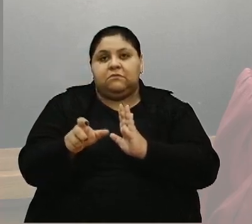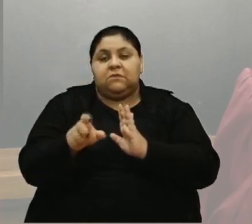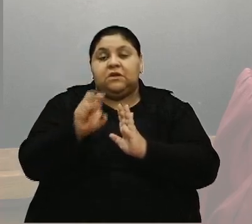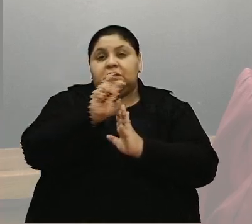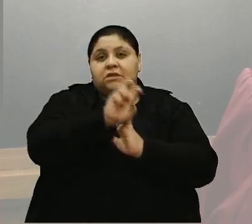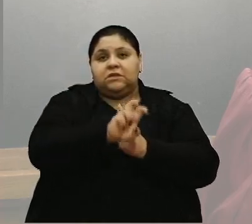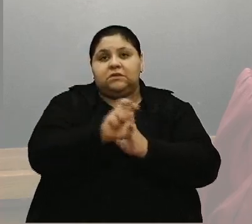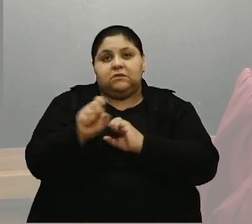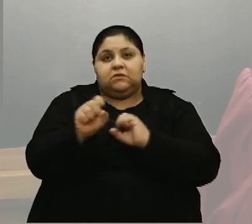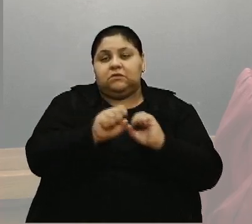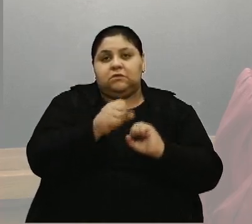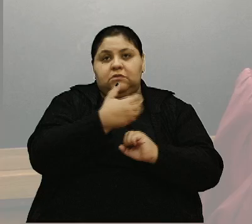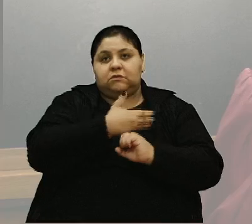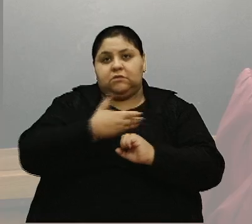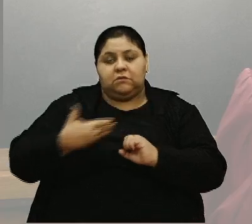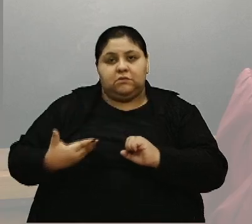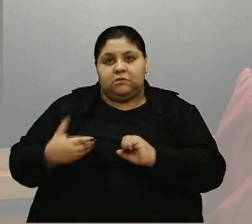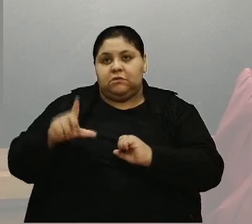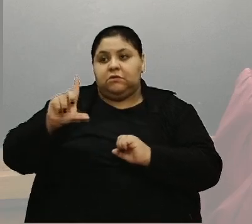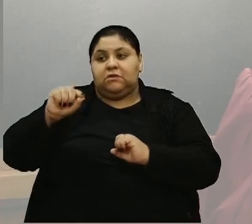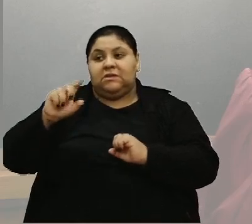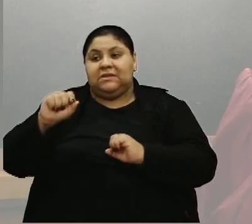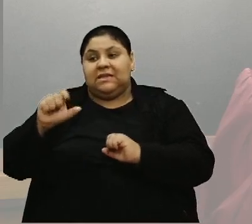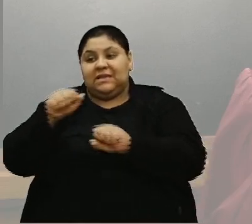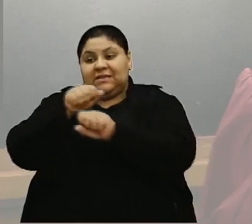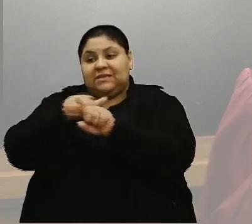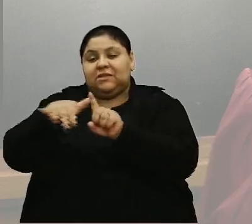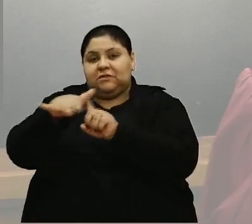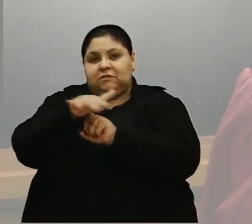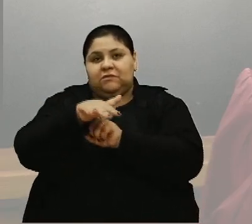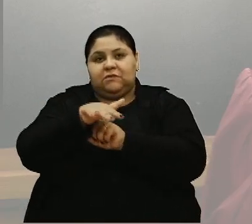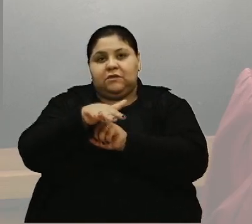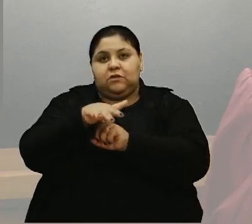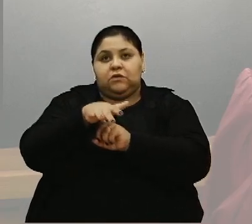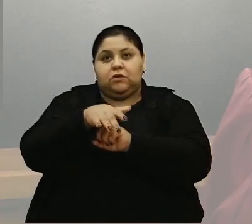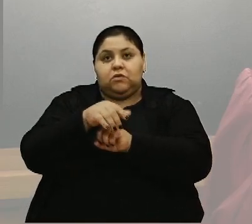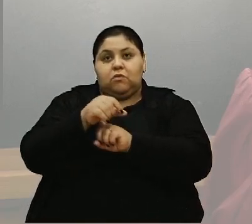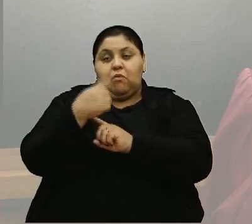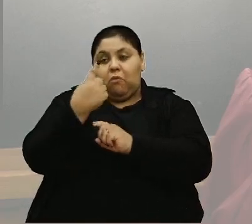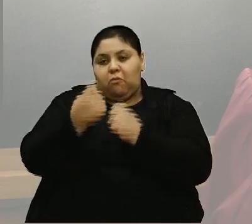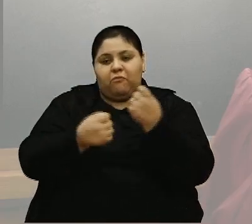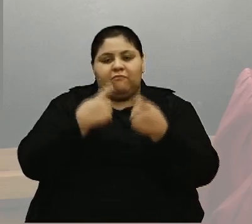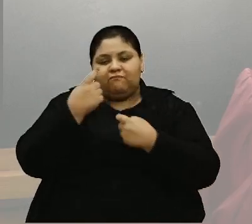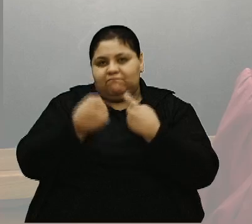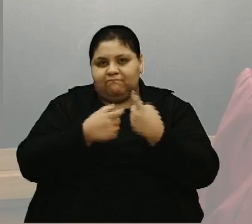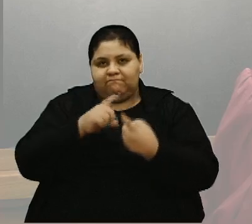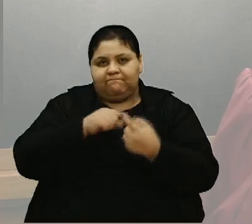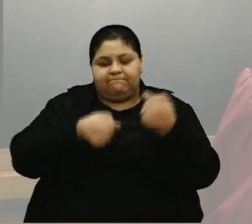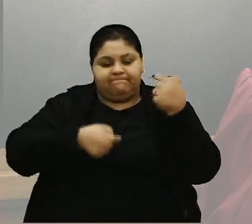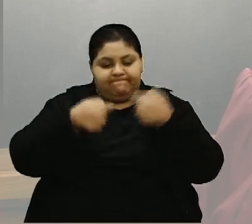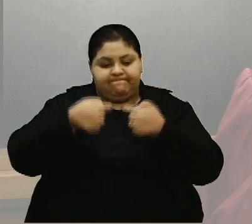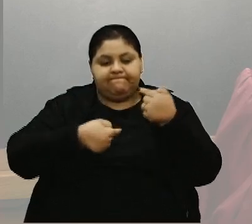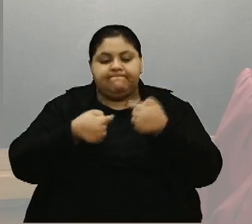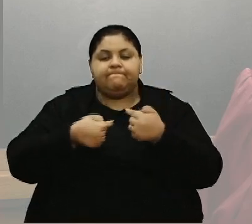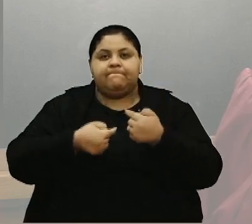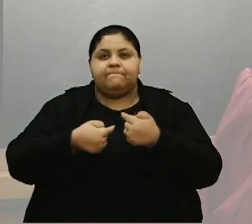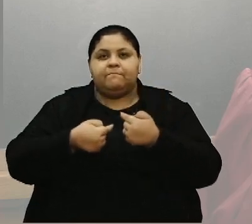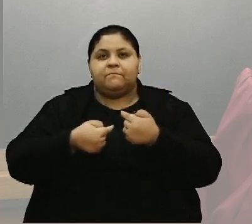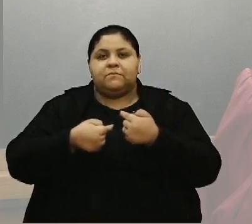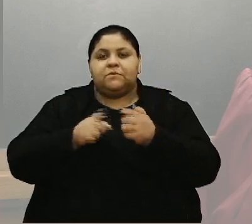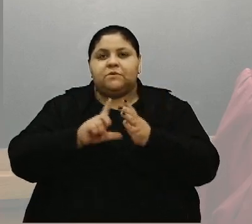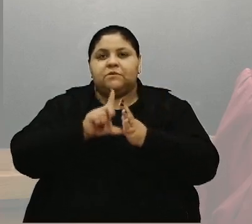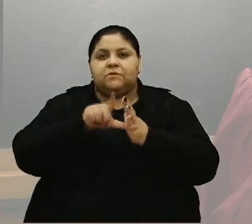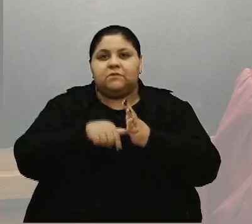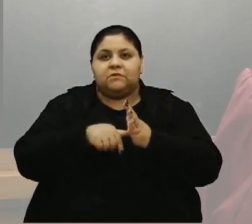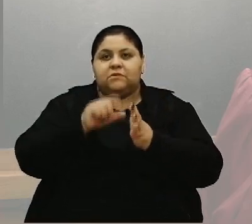do Poder Público e 10 da Sociedade Civil. Uma das preocupações que se teve no debate é que daqui a pouco